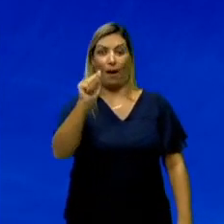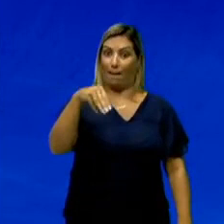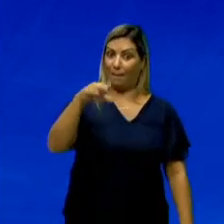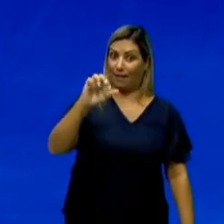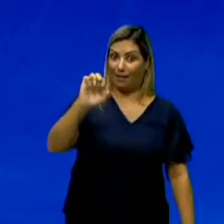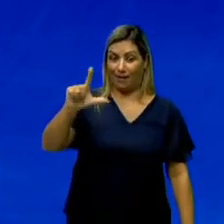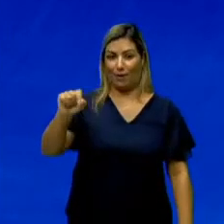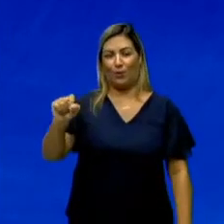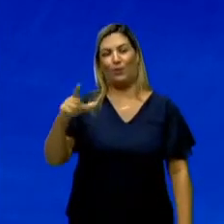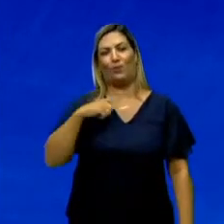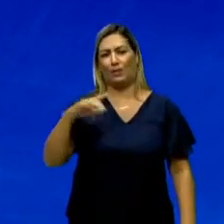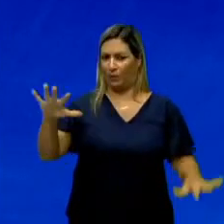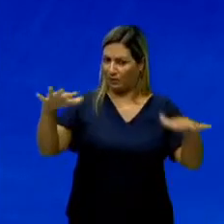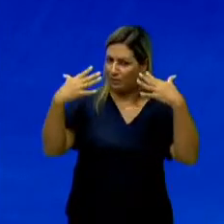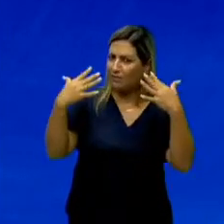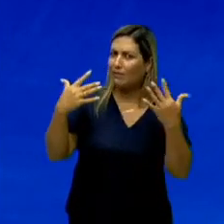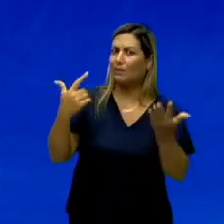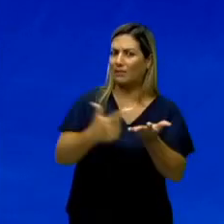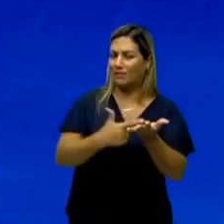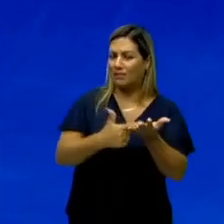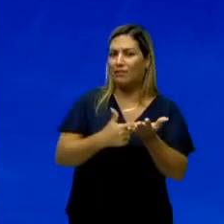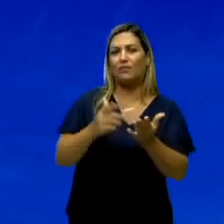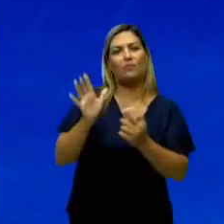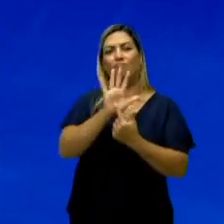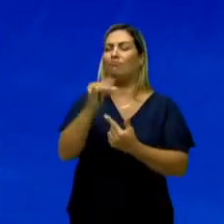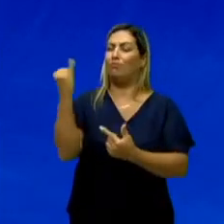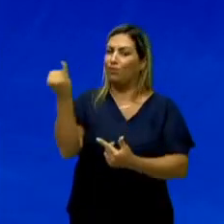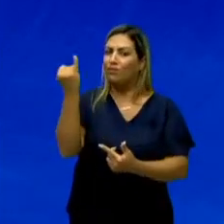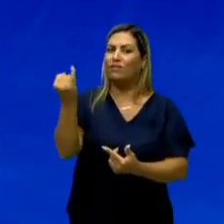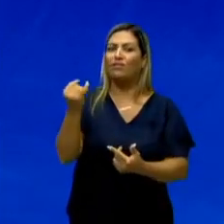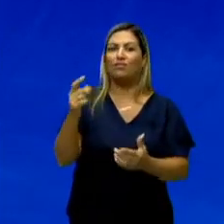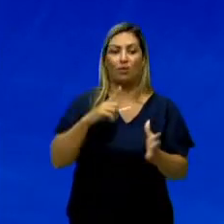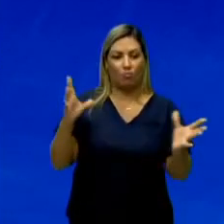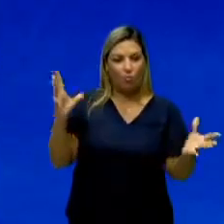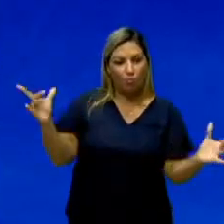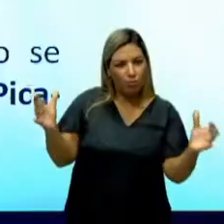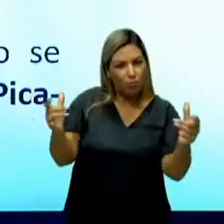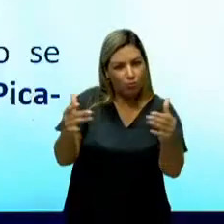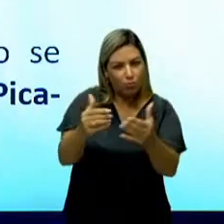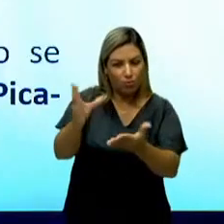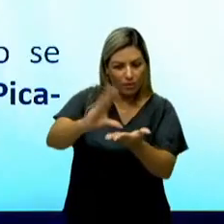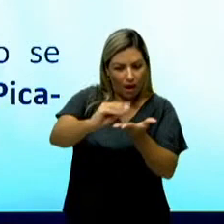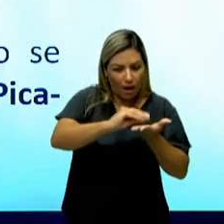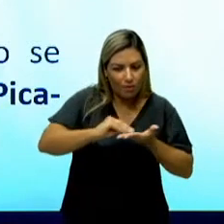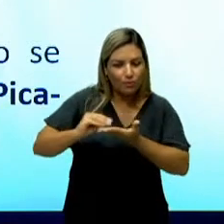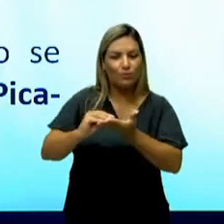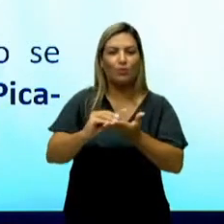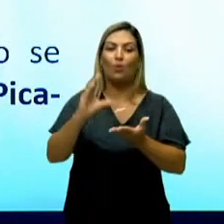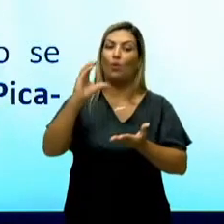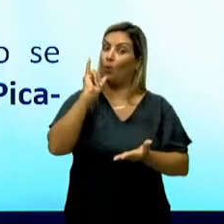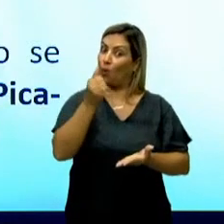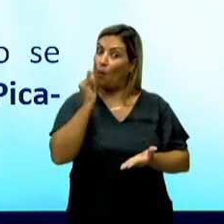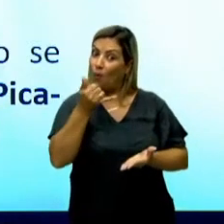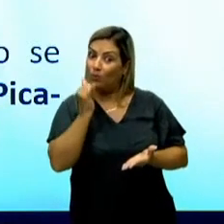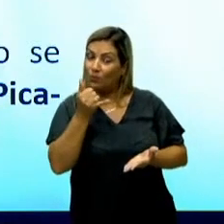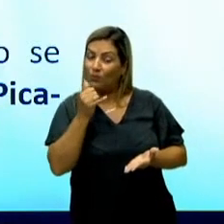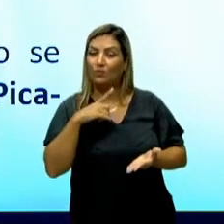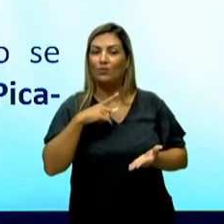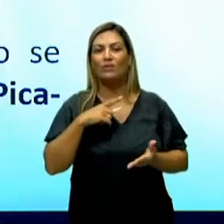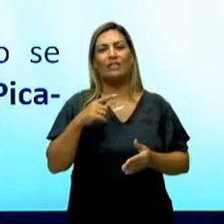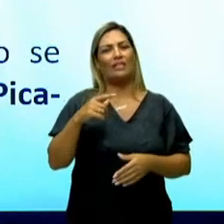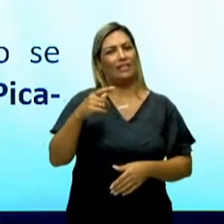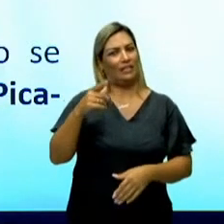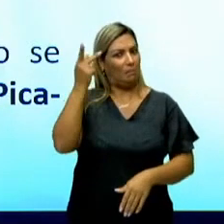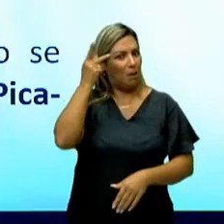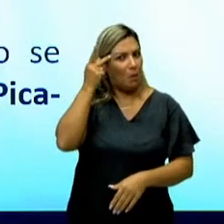Porém, aqui eu chamo a atenção de uma coletânea de contos de Monteiro Lobato, que é um paulista no meio